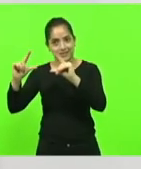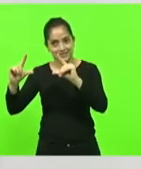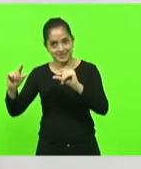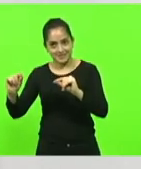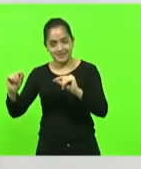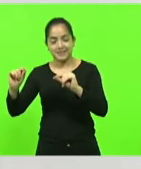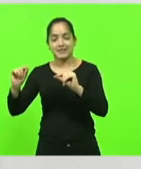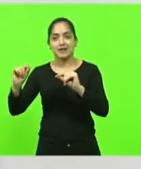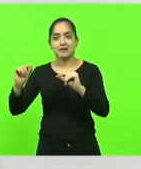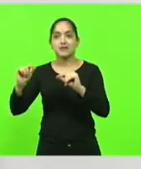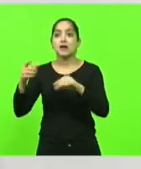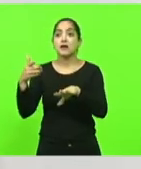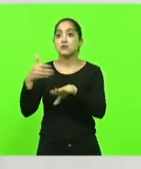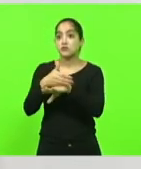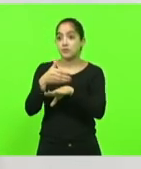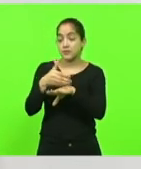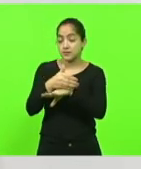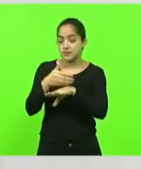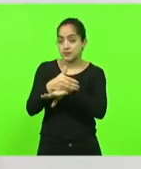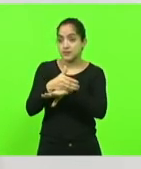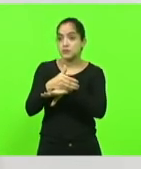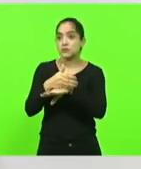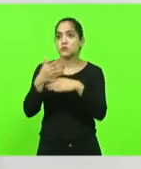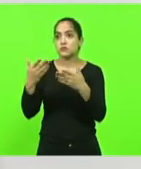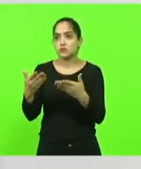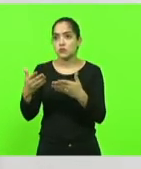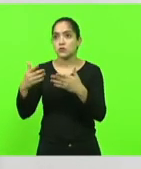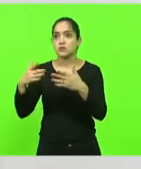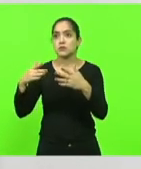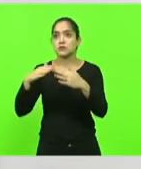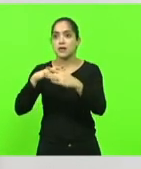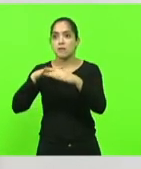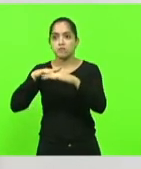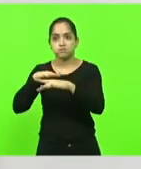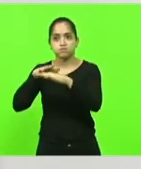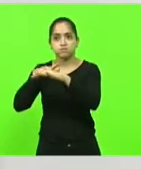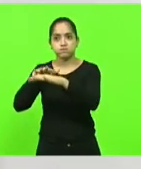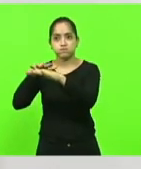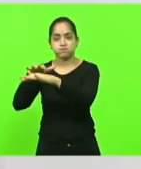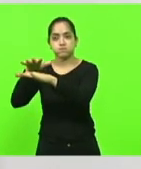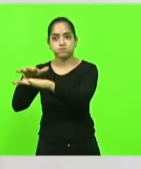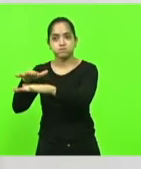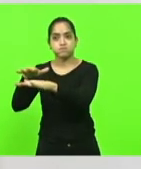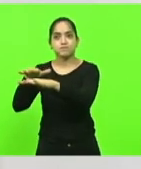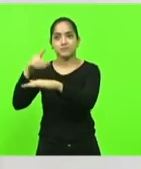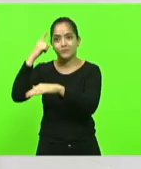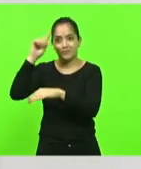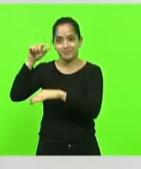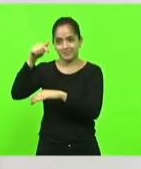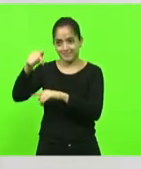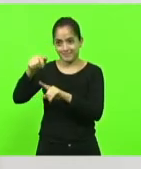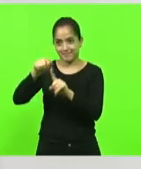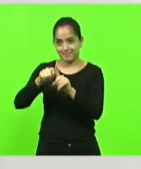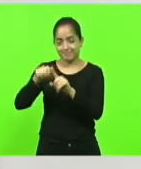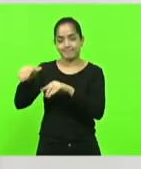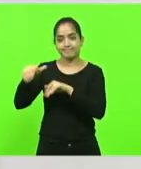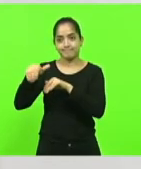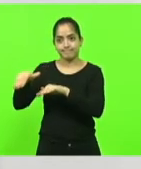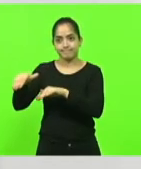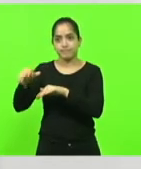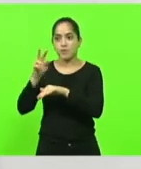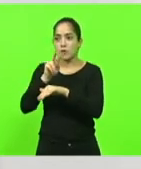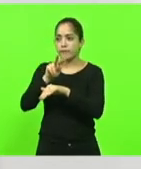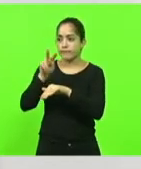onde ali participamos dos atos, das manifestações do dia 7 de setembro. Eu fiquei orgulhoso demais quando eu vi aquele mar